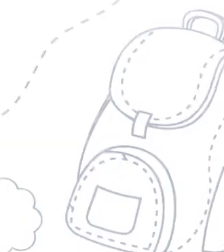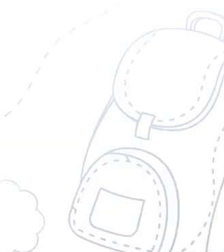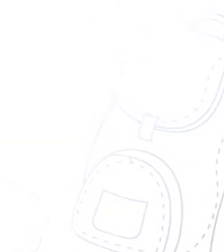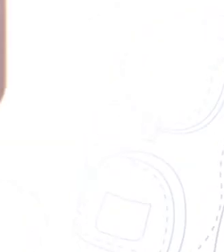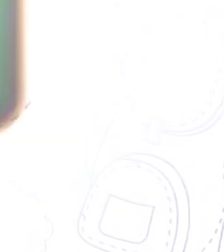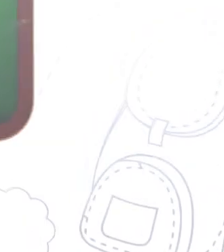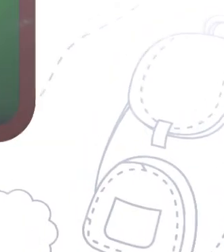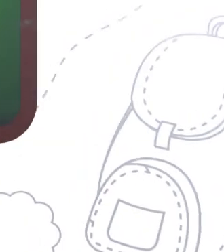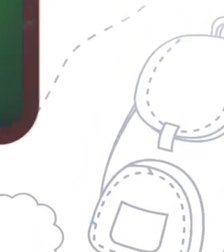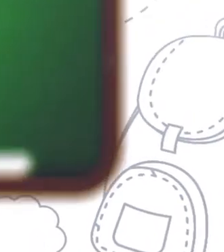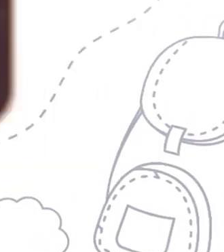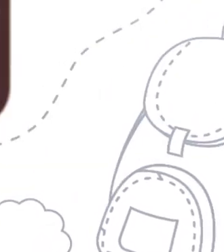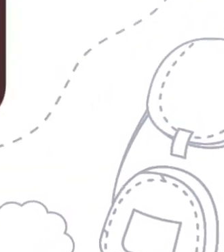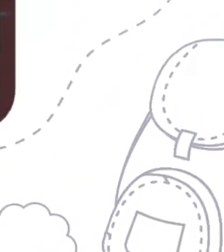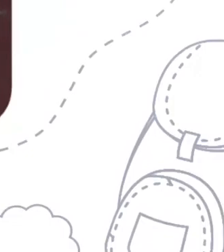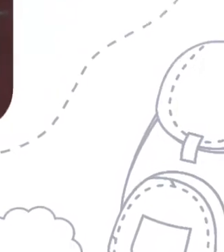Aprender e